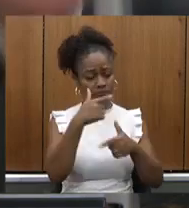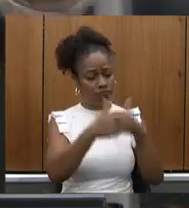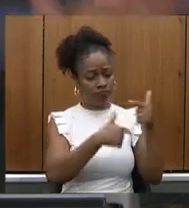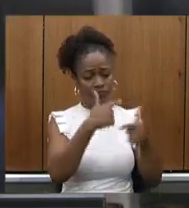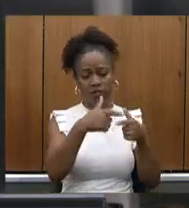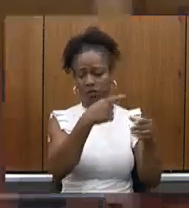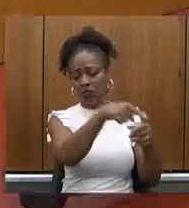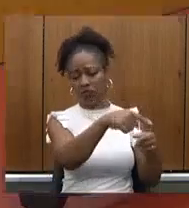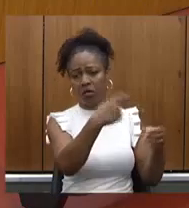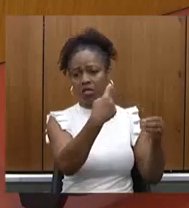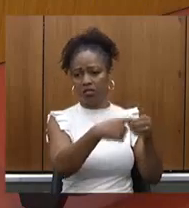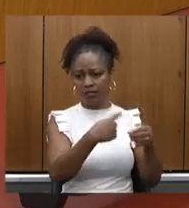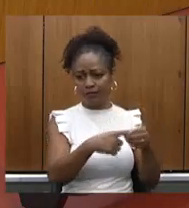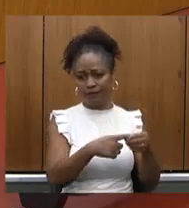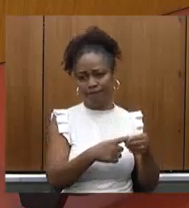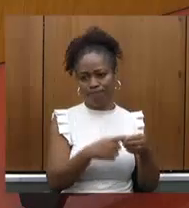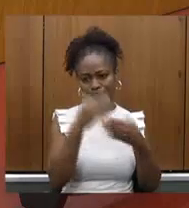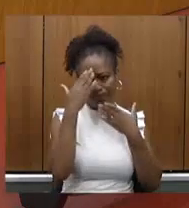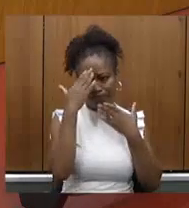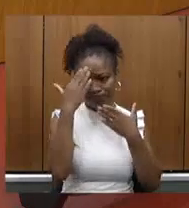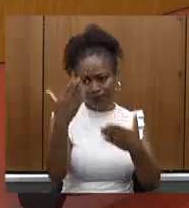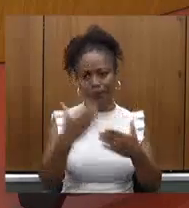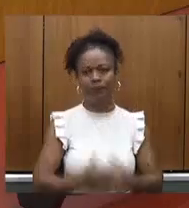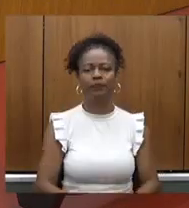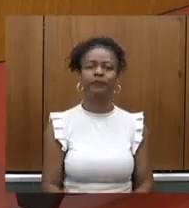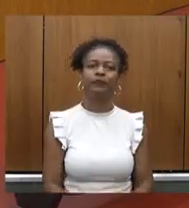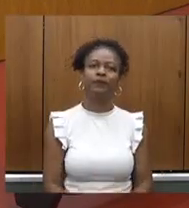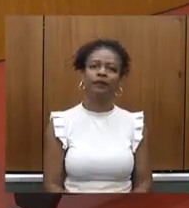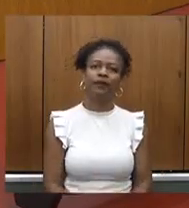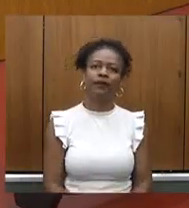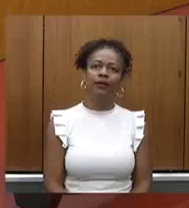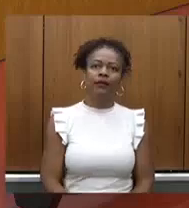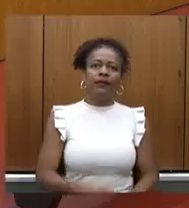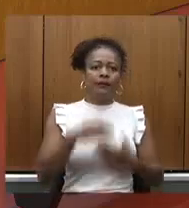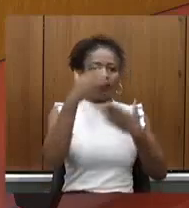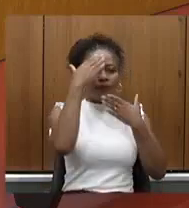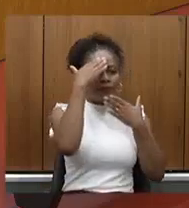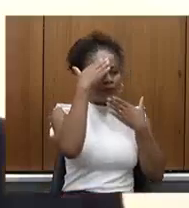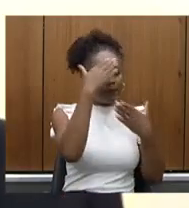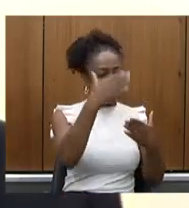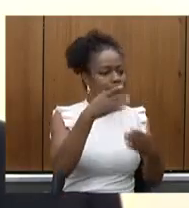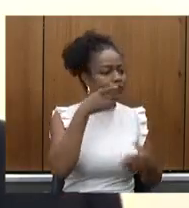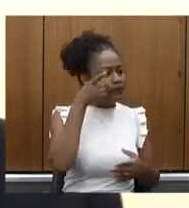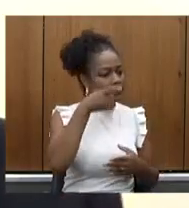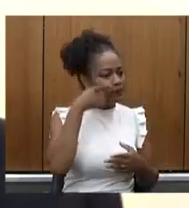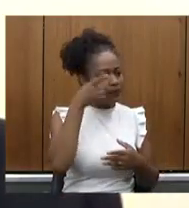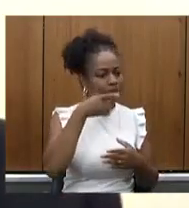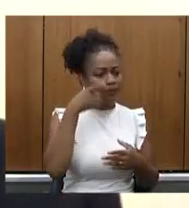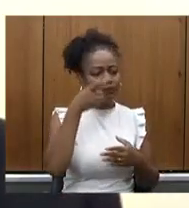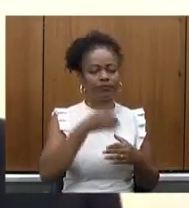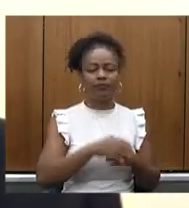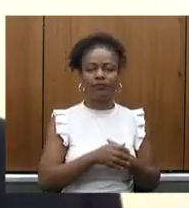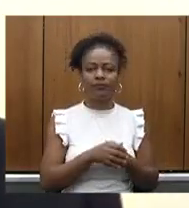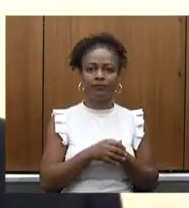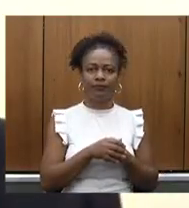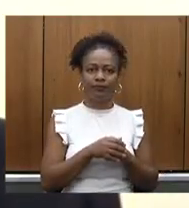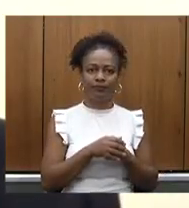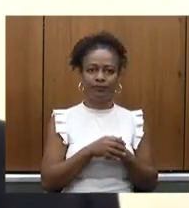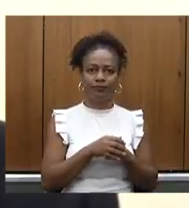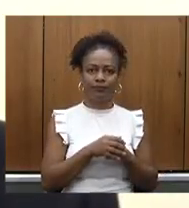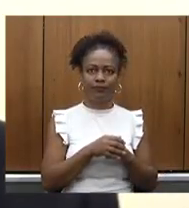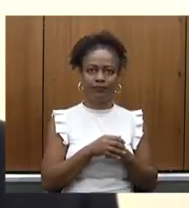cidade obrigado obrigado deputado Dalmo com a palavra o secretário Fábio Paquere